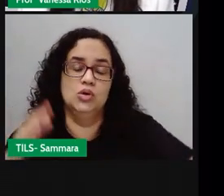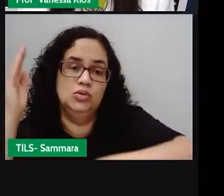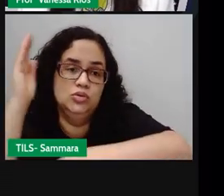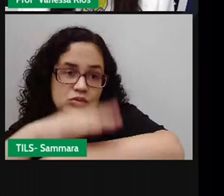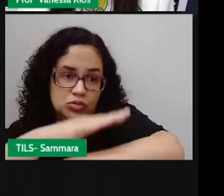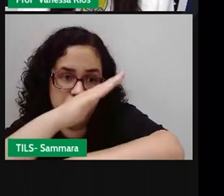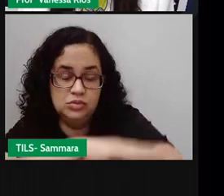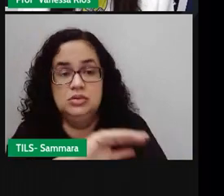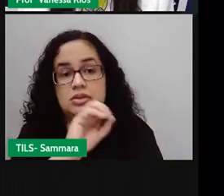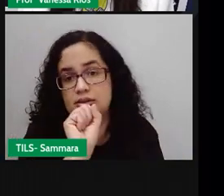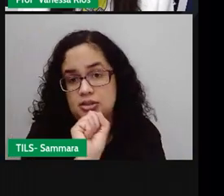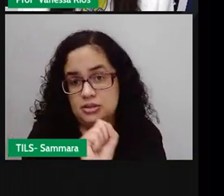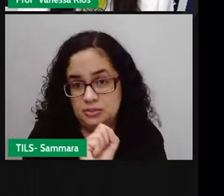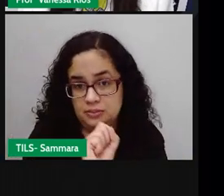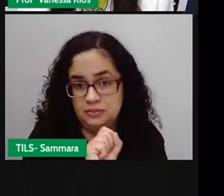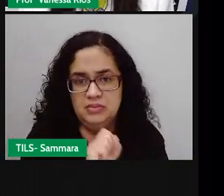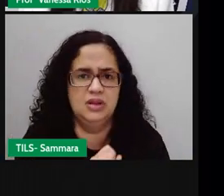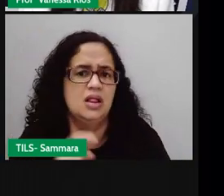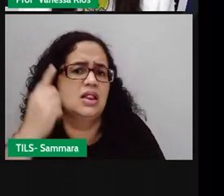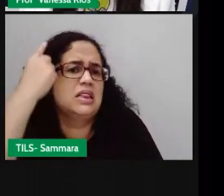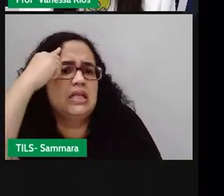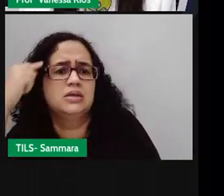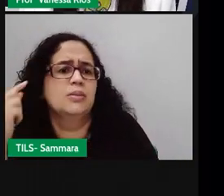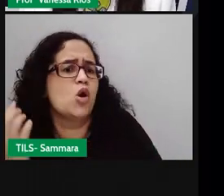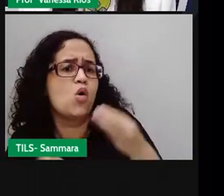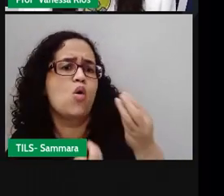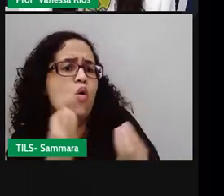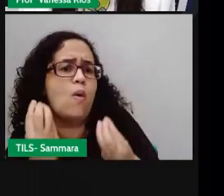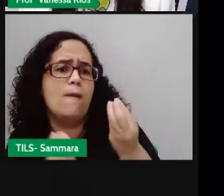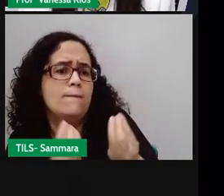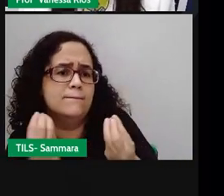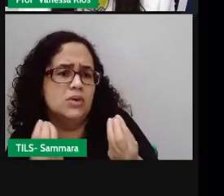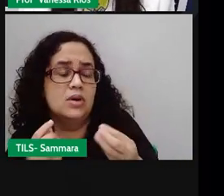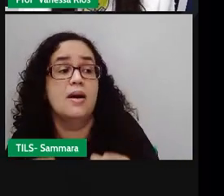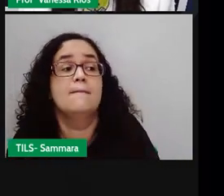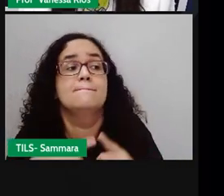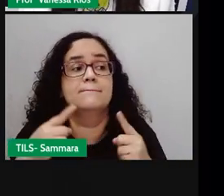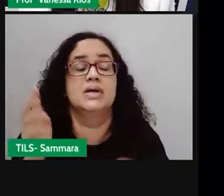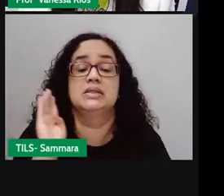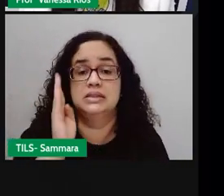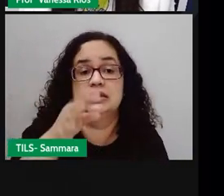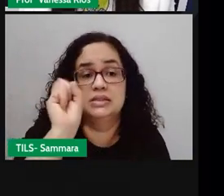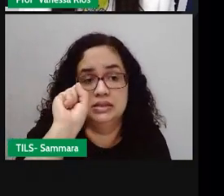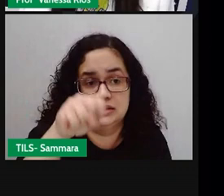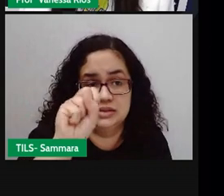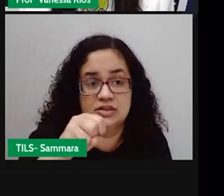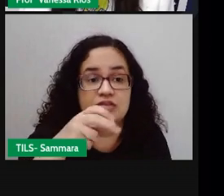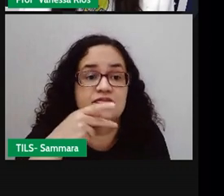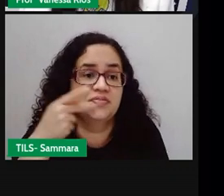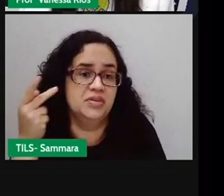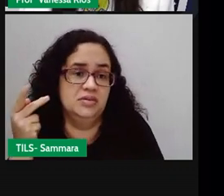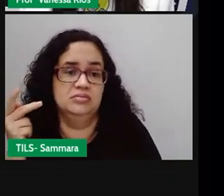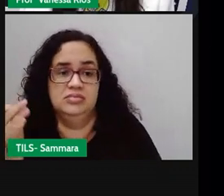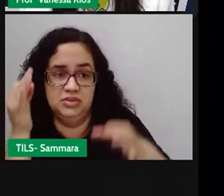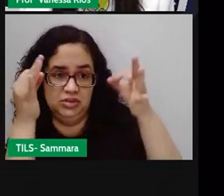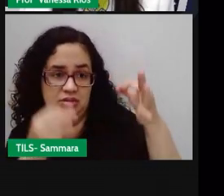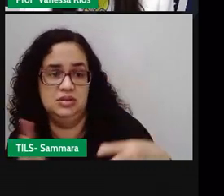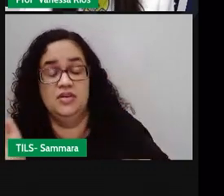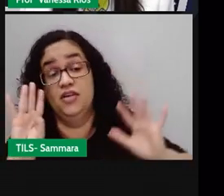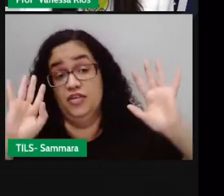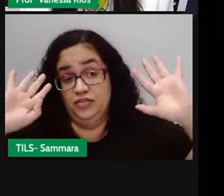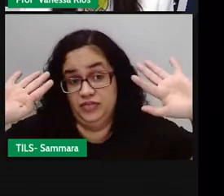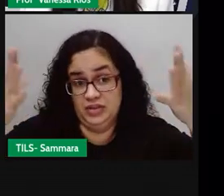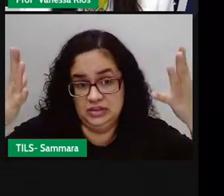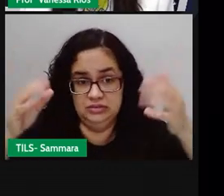afirmava esperançoso que não sabia como iria, mas que iria sim. Dizia que era injusto fazer uma